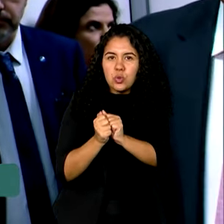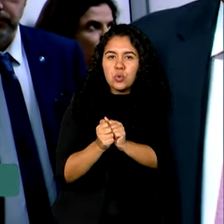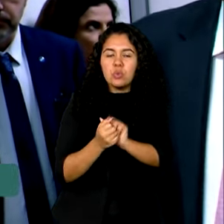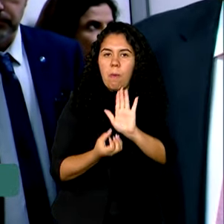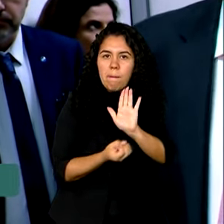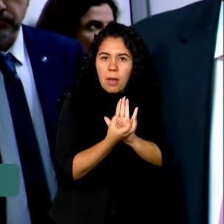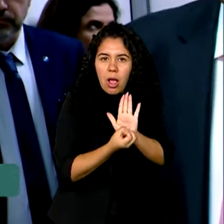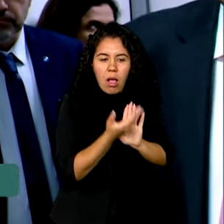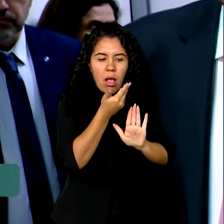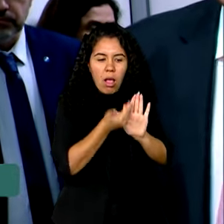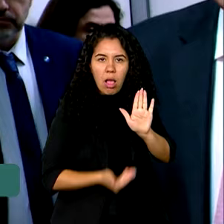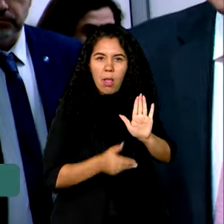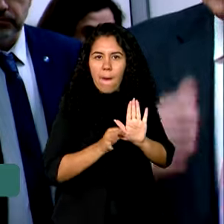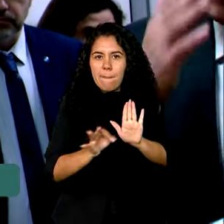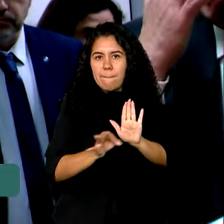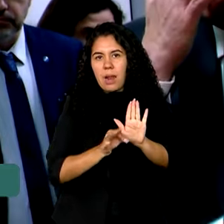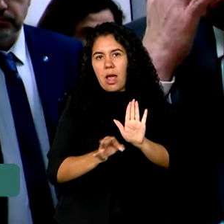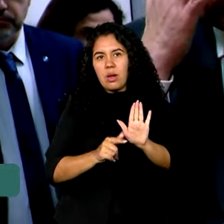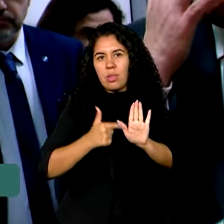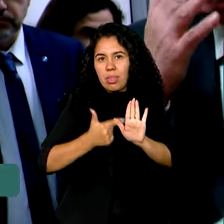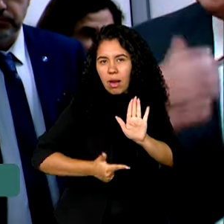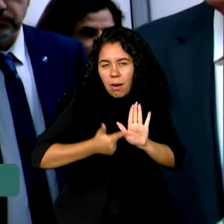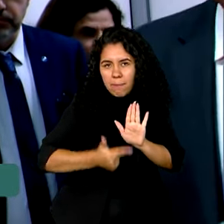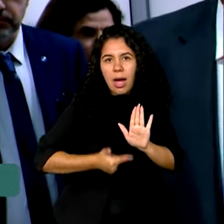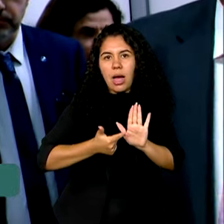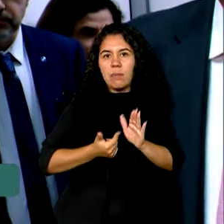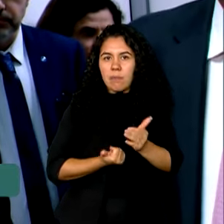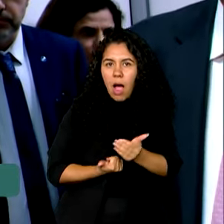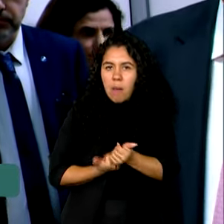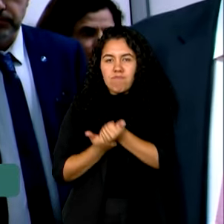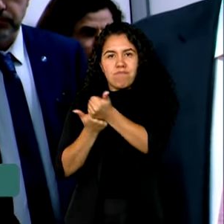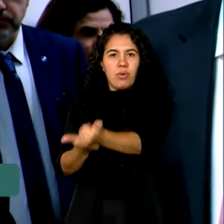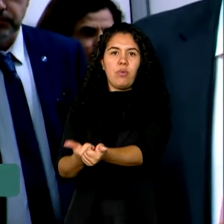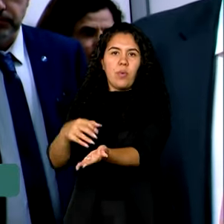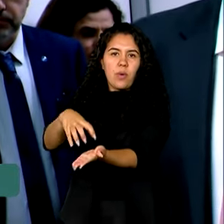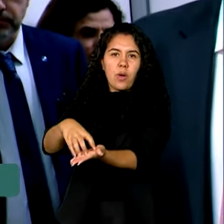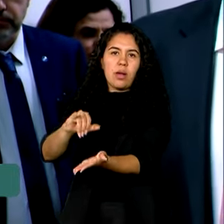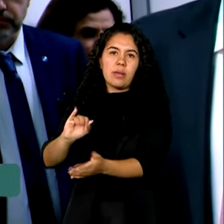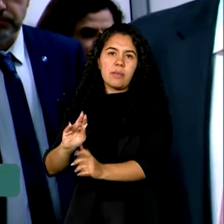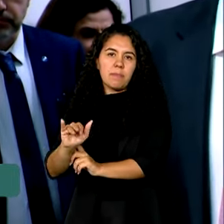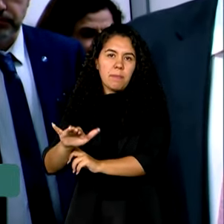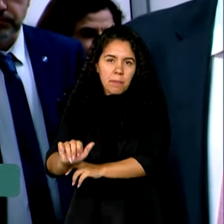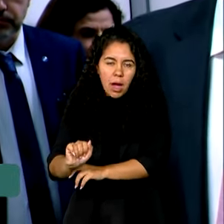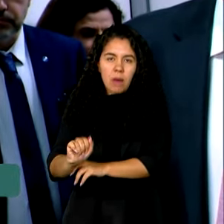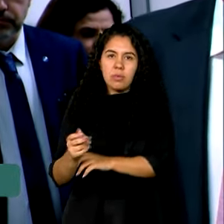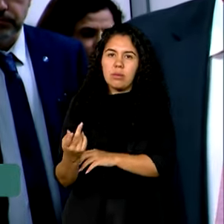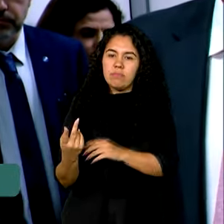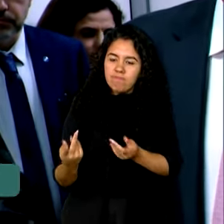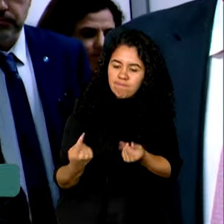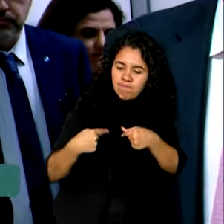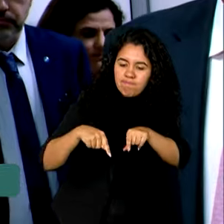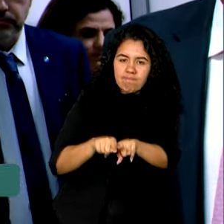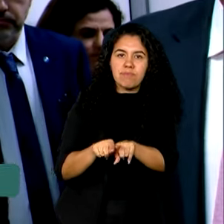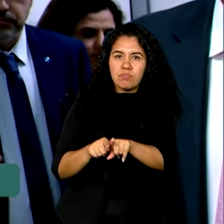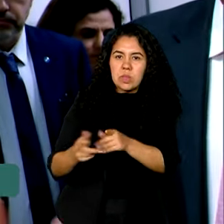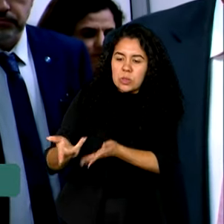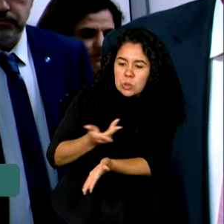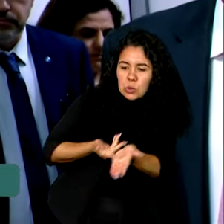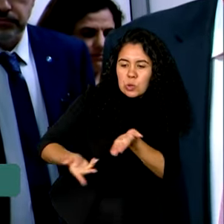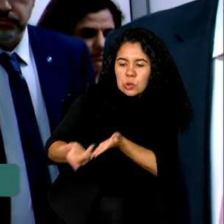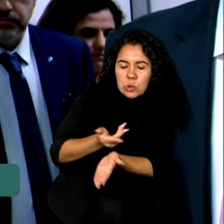trabalho para auxiliar o IBAMA, somando forças, auxiliar o IBAMA para que a gente possa,